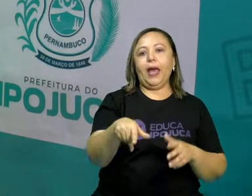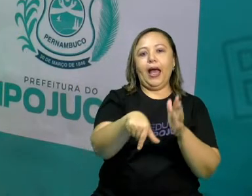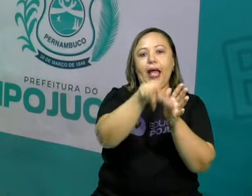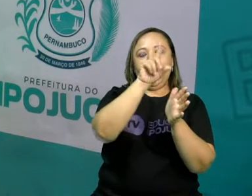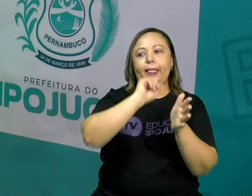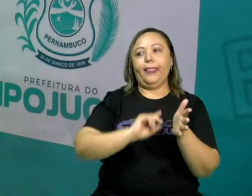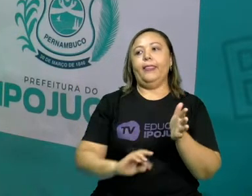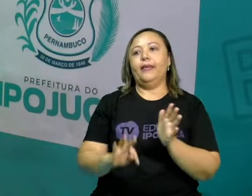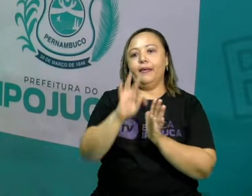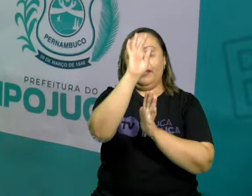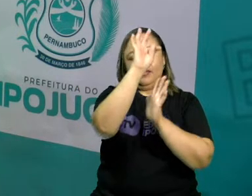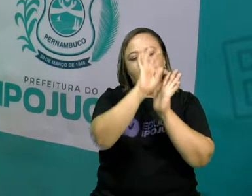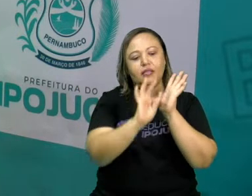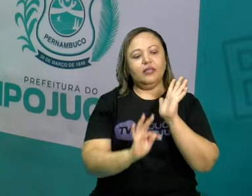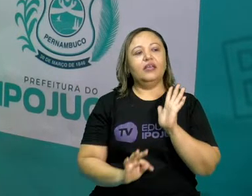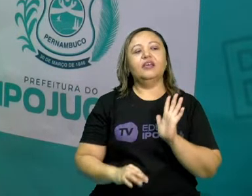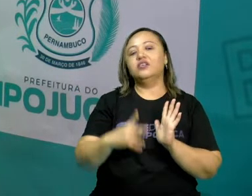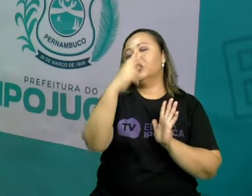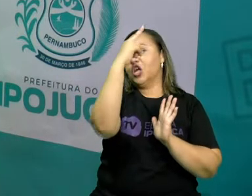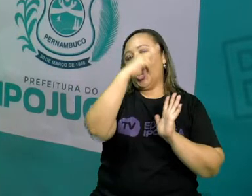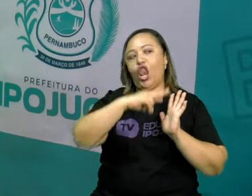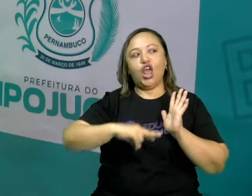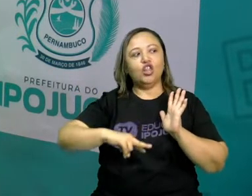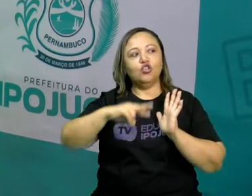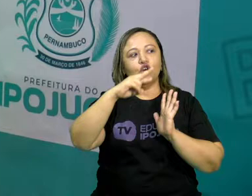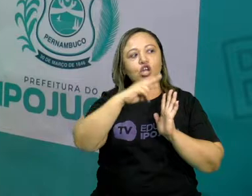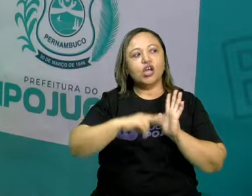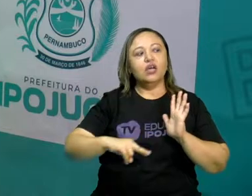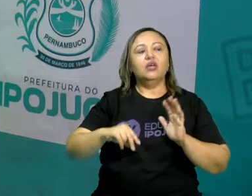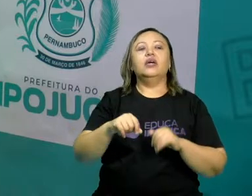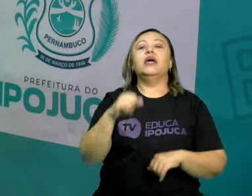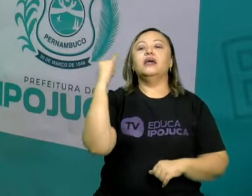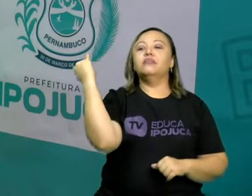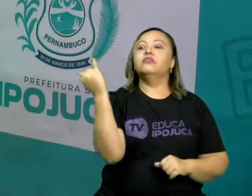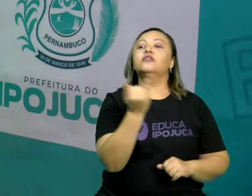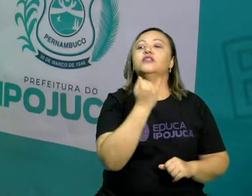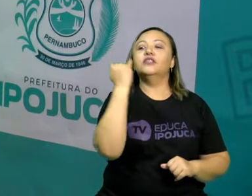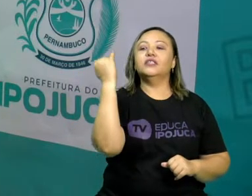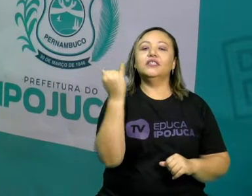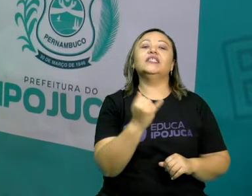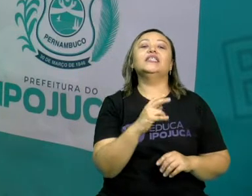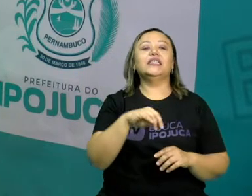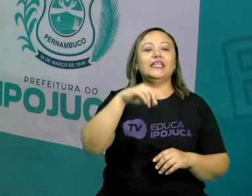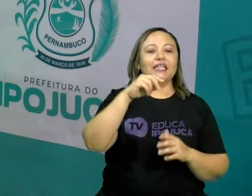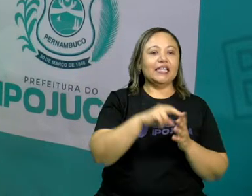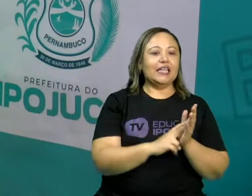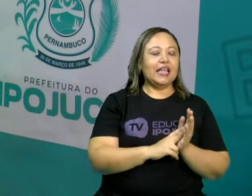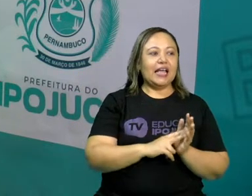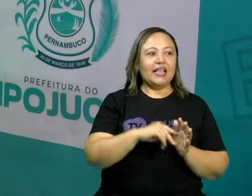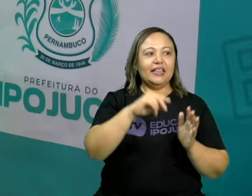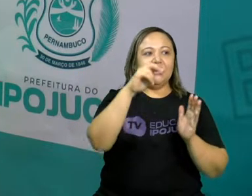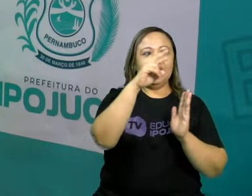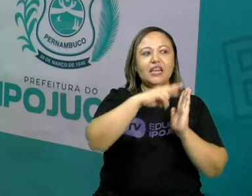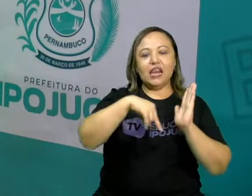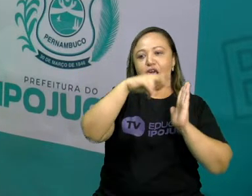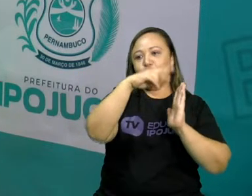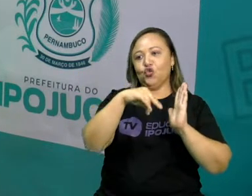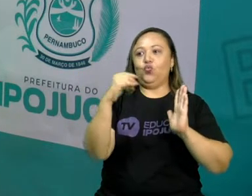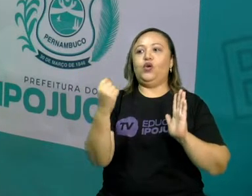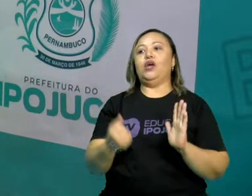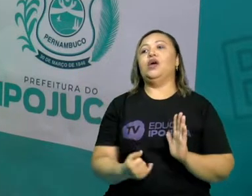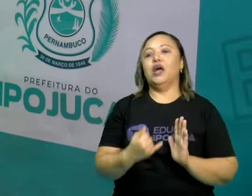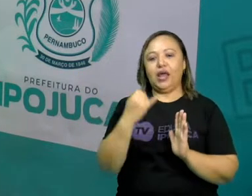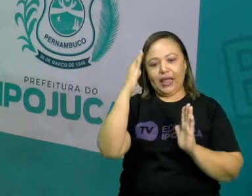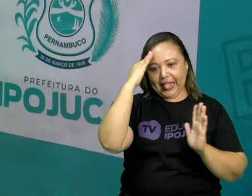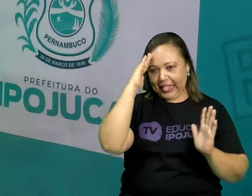vamos nos deliciar com mais uma leiturinha. E é importante a gente entender a importância da leitura